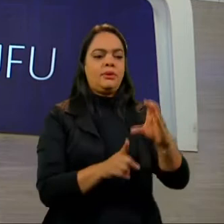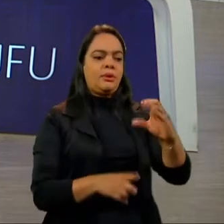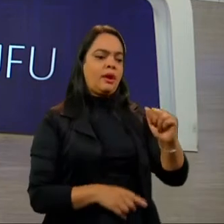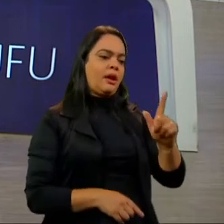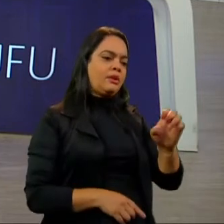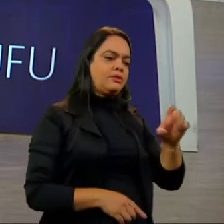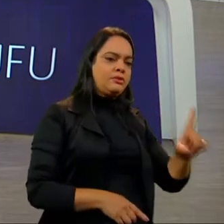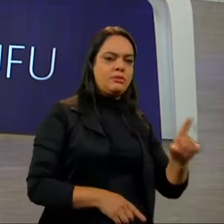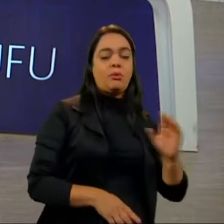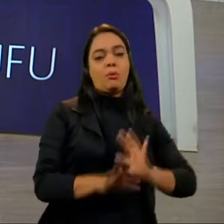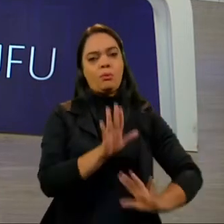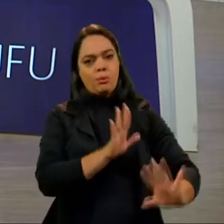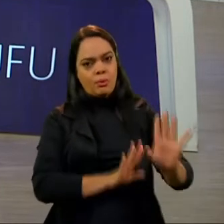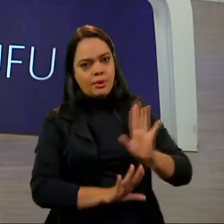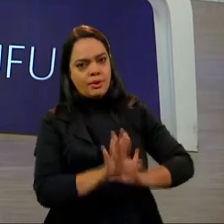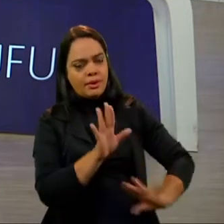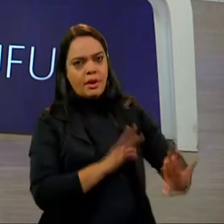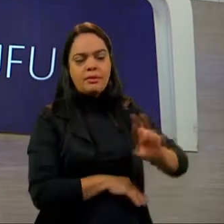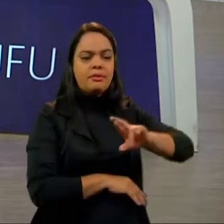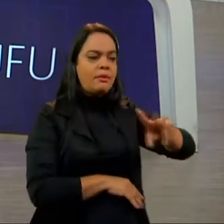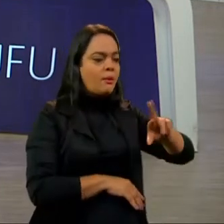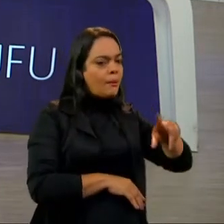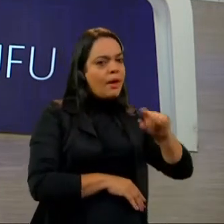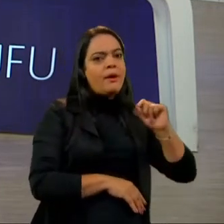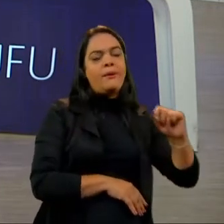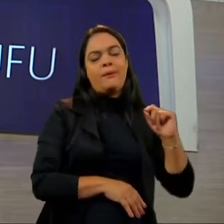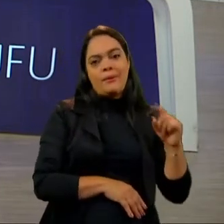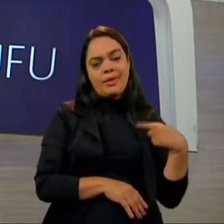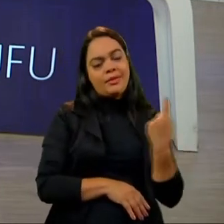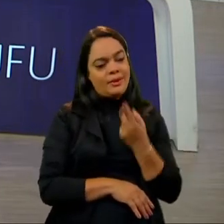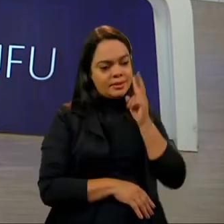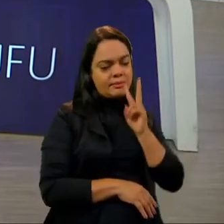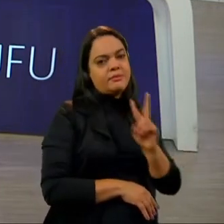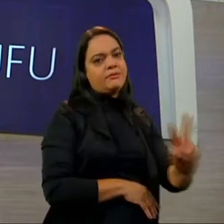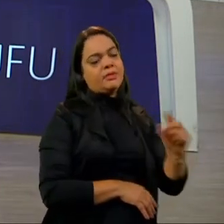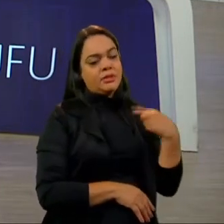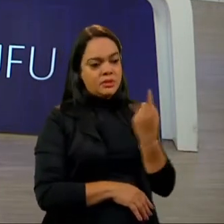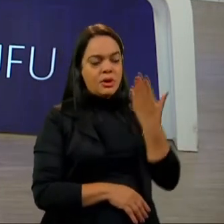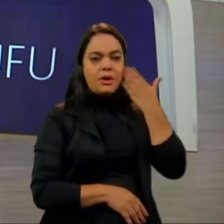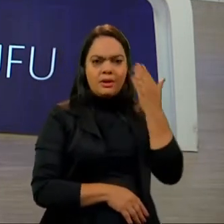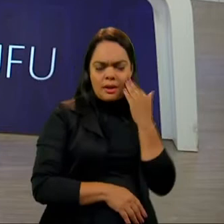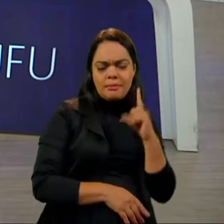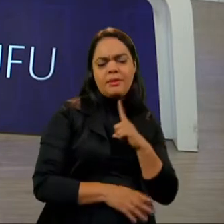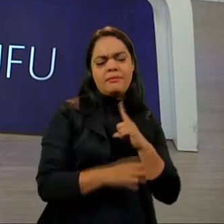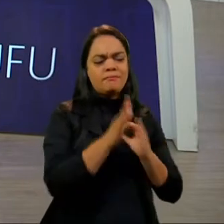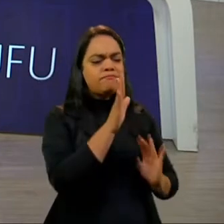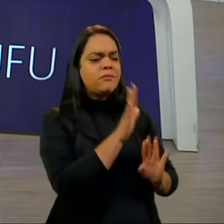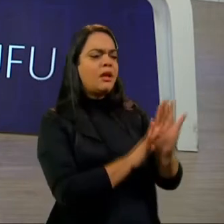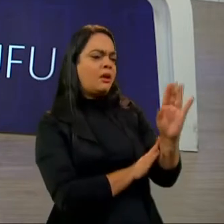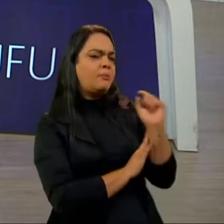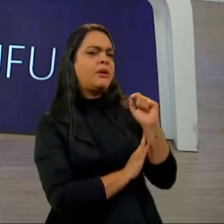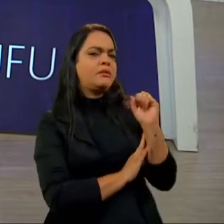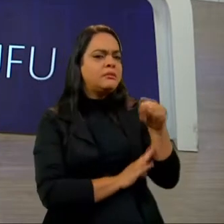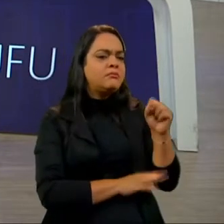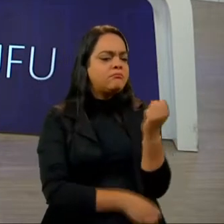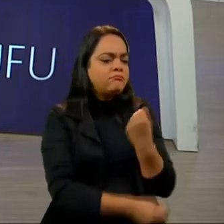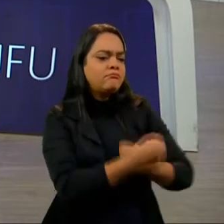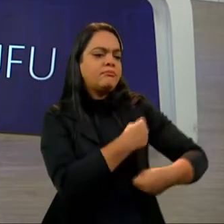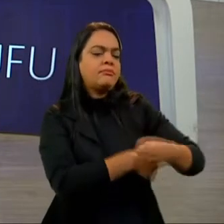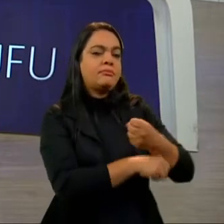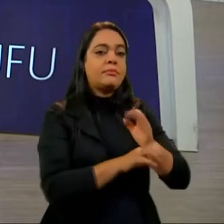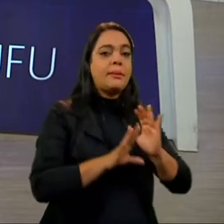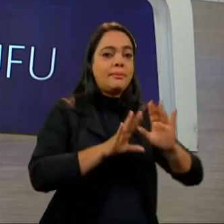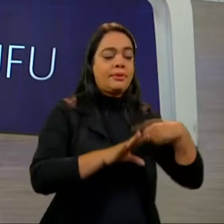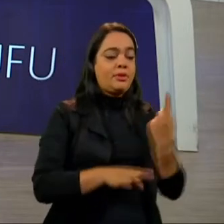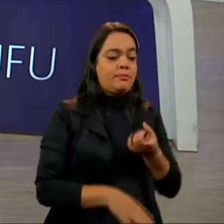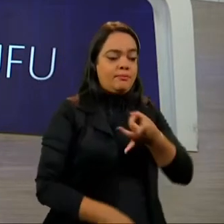Então, muito cuidado que às vezes não é isso tudo o saldo que a gente está vendo. A gente sabe que houve uma pequena recuperação no último quadrimestre do ano anterior, mas a